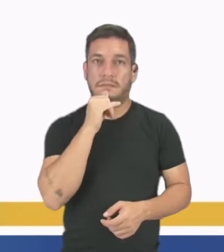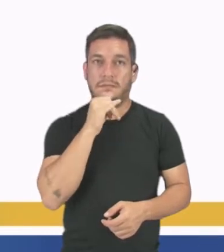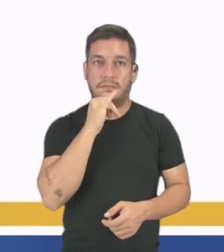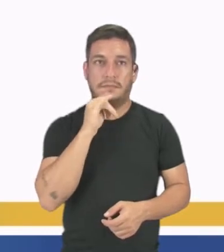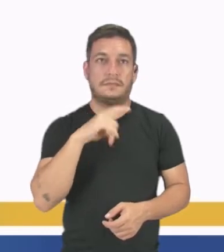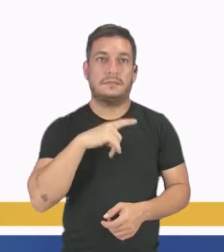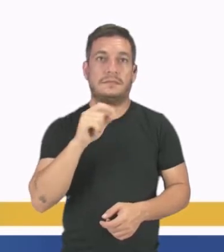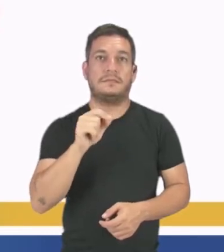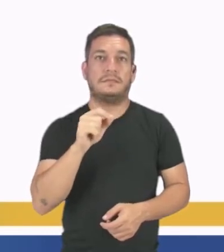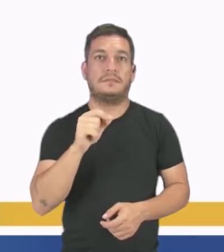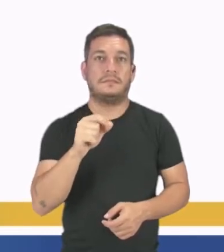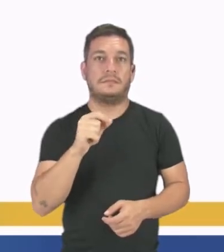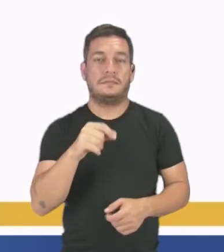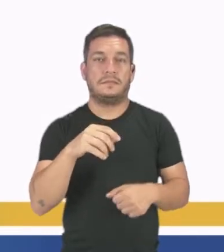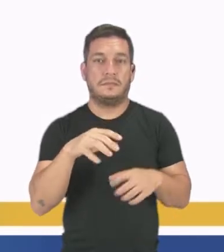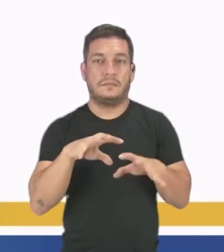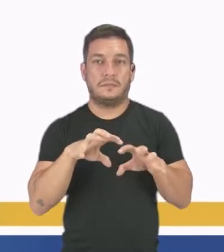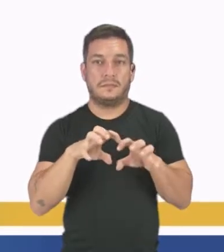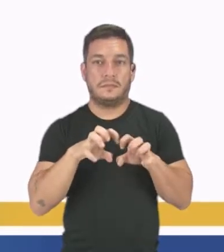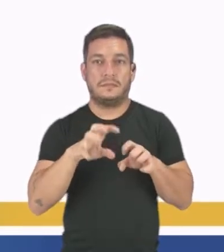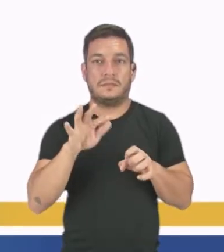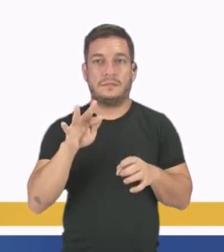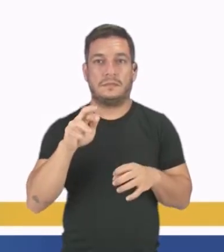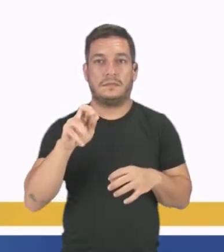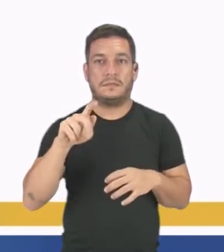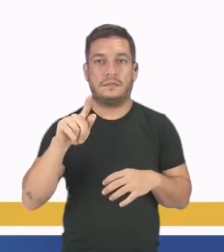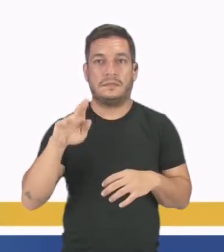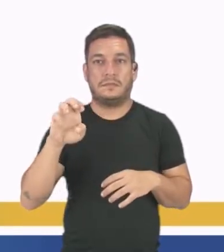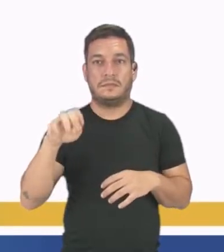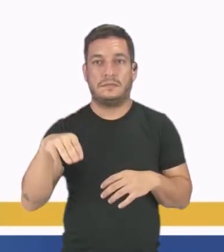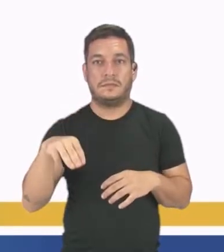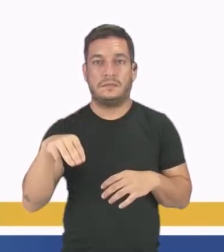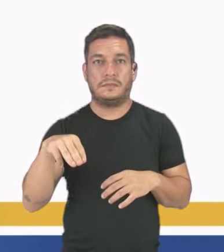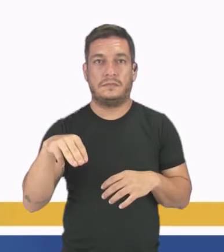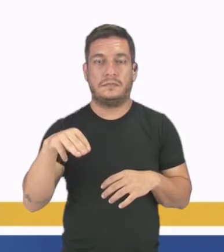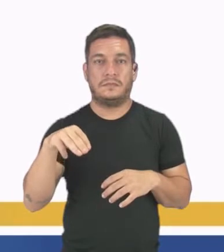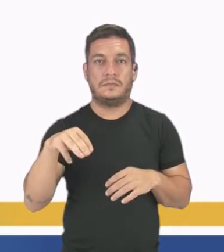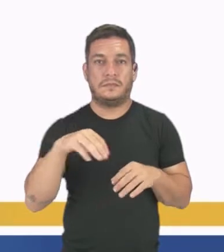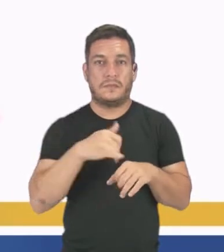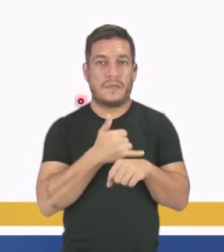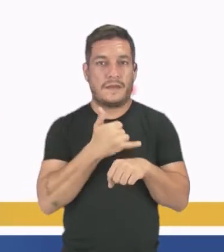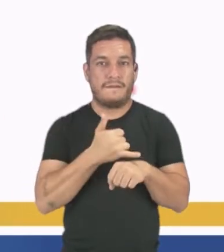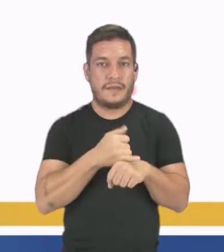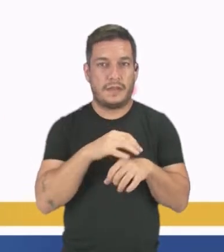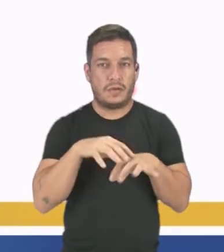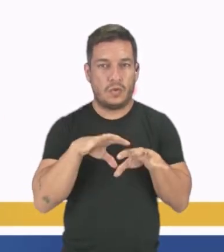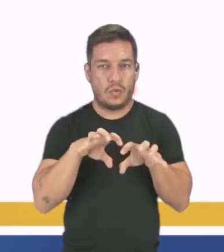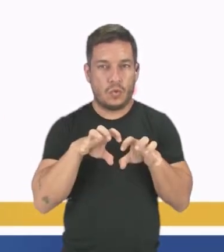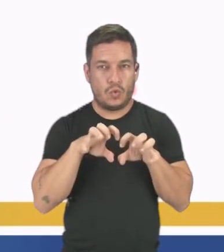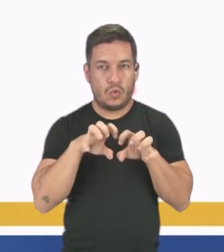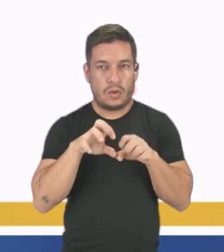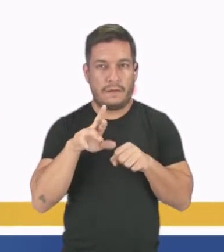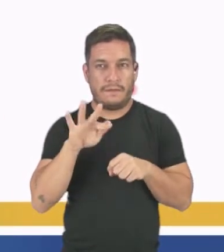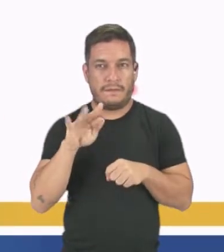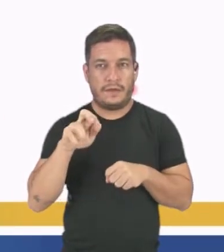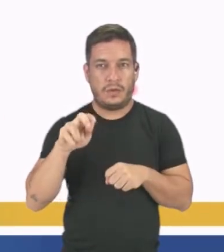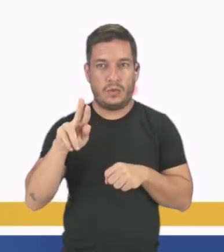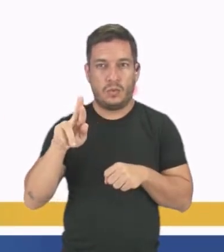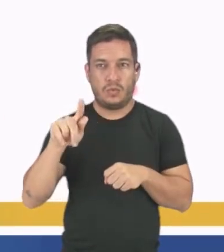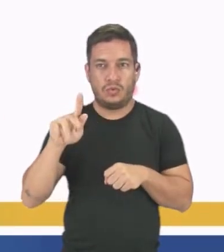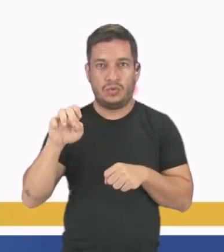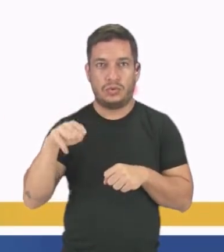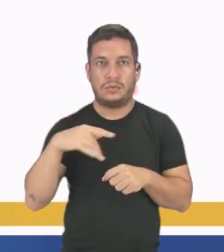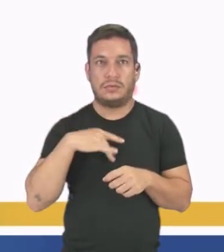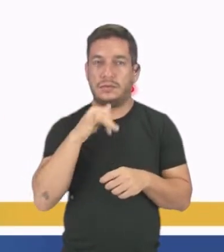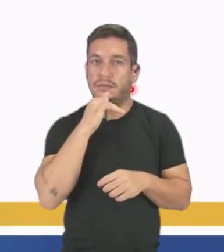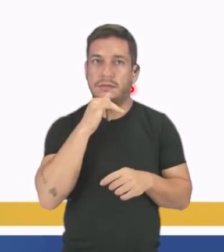exemplo, nós temos aqui a ferrugem, que é um processo de oxirredução, perdão, dos metais. Nós temos aqui